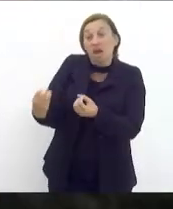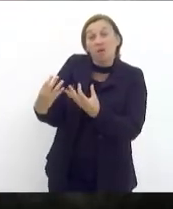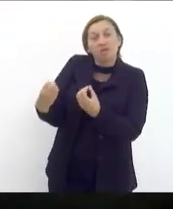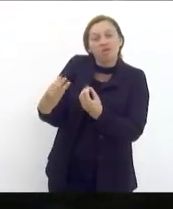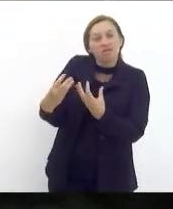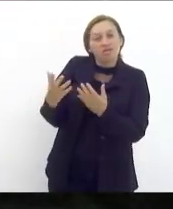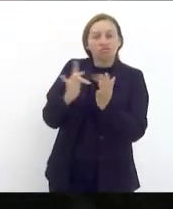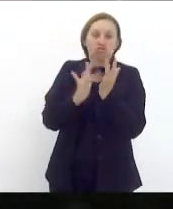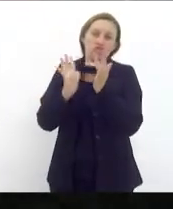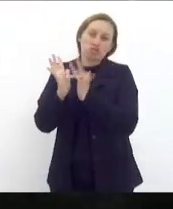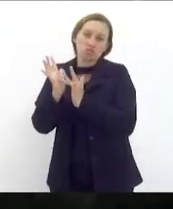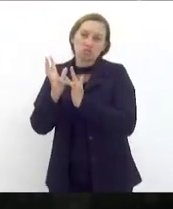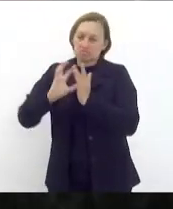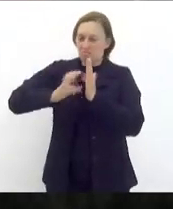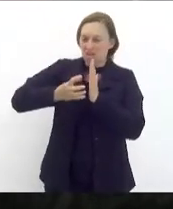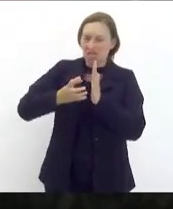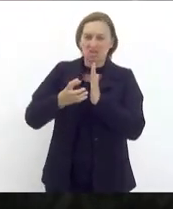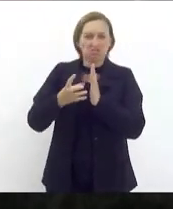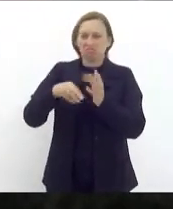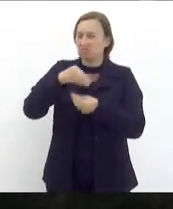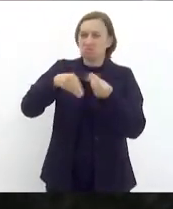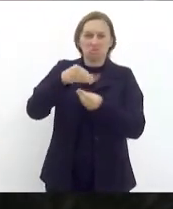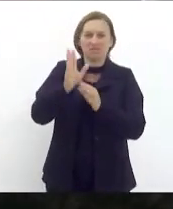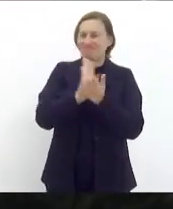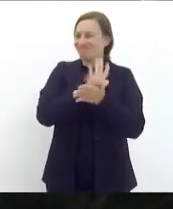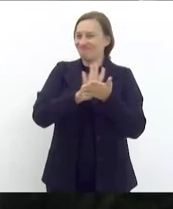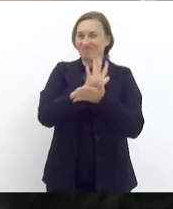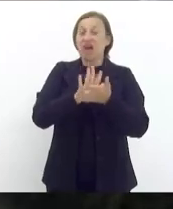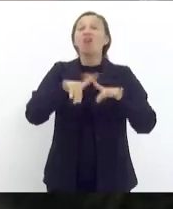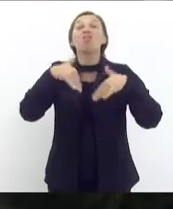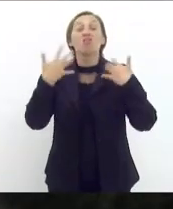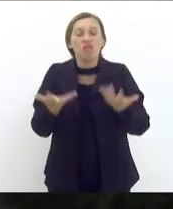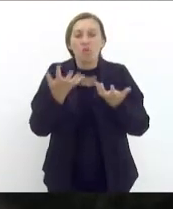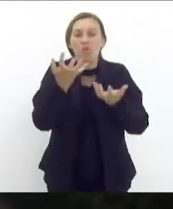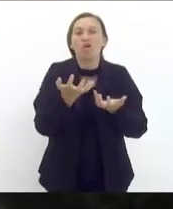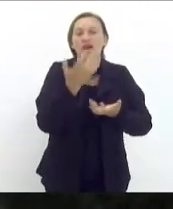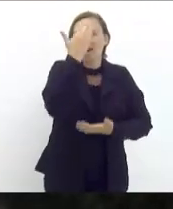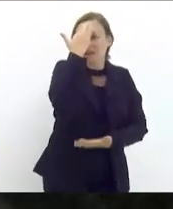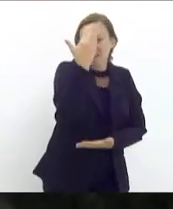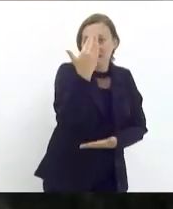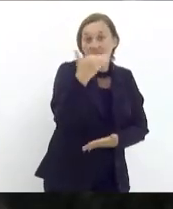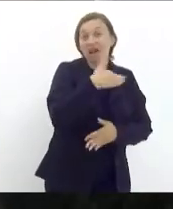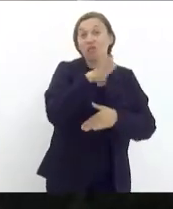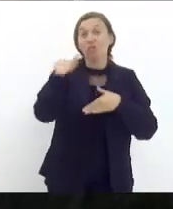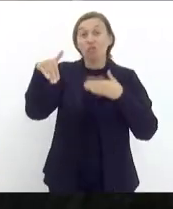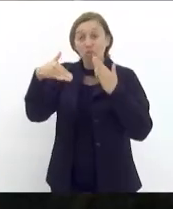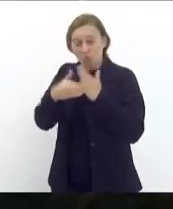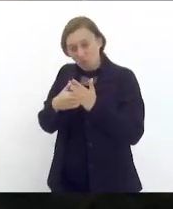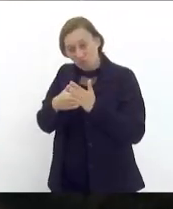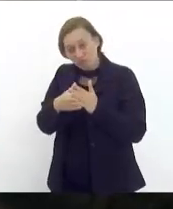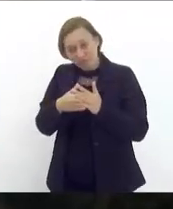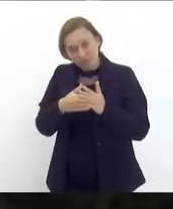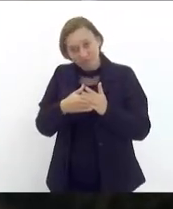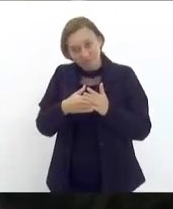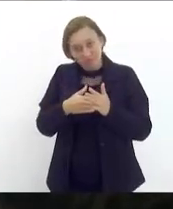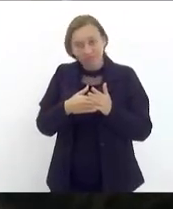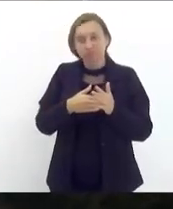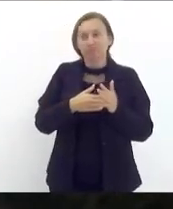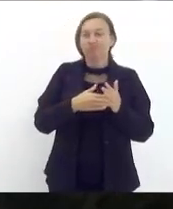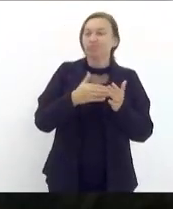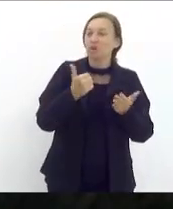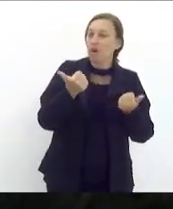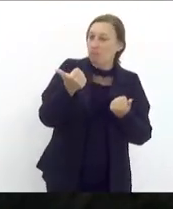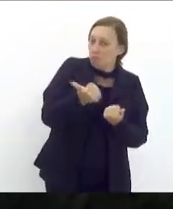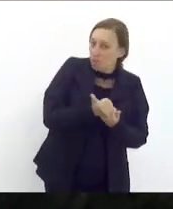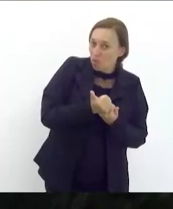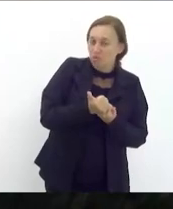Não tem partido. Então, eu quero agradecer a todos pela consideração e